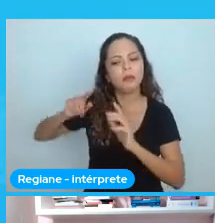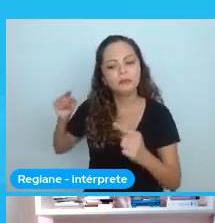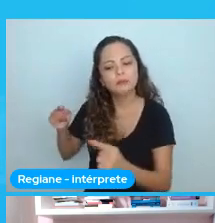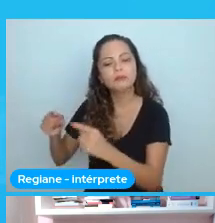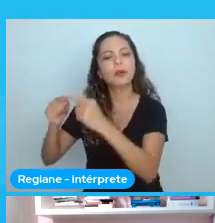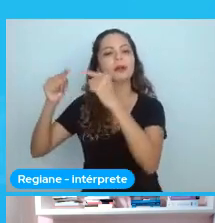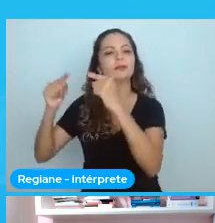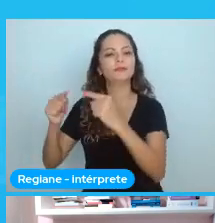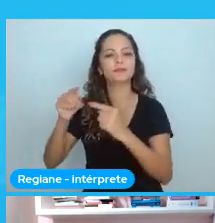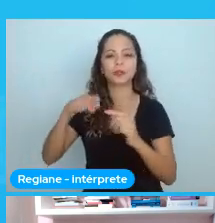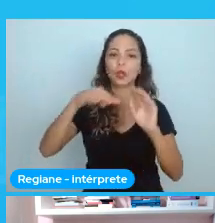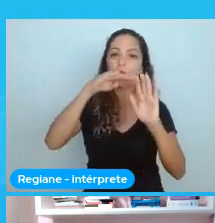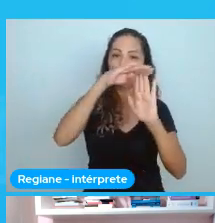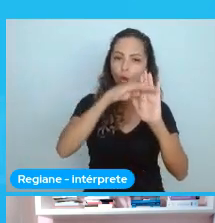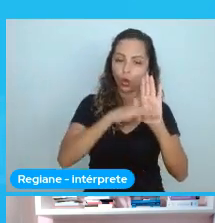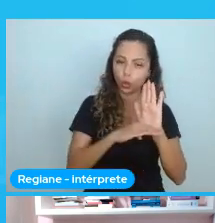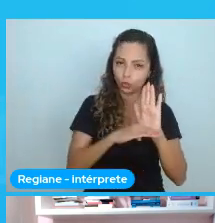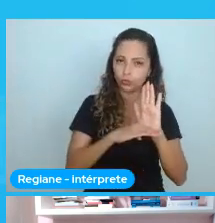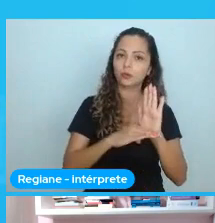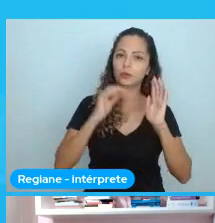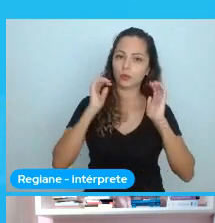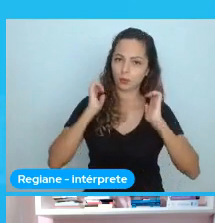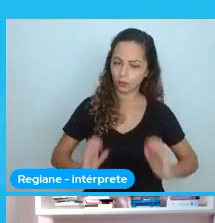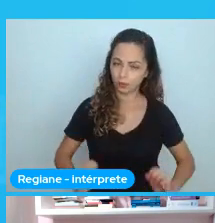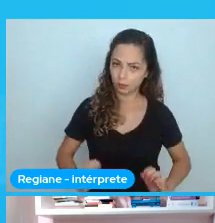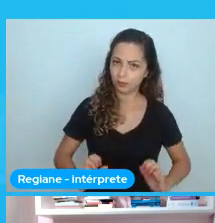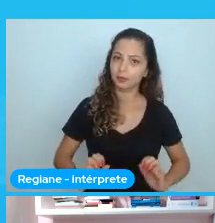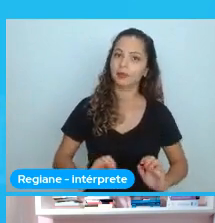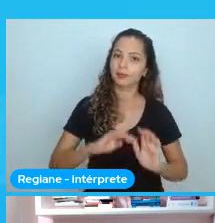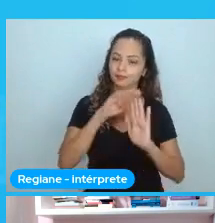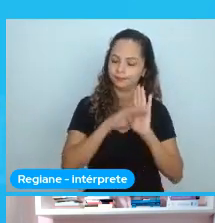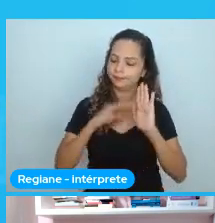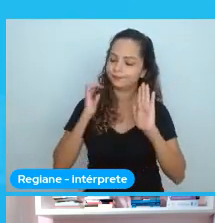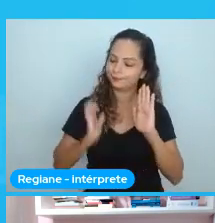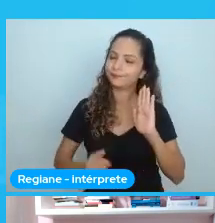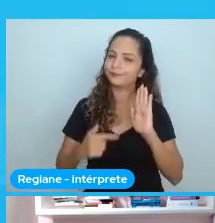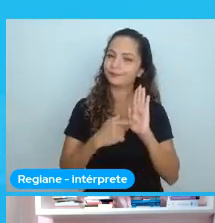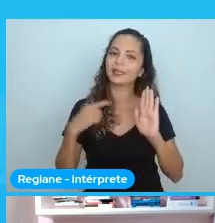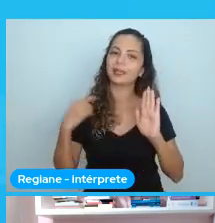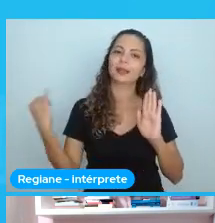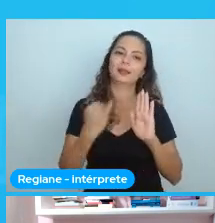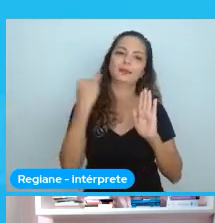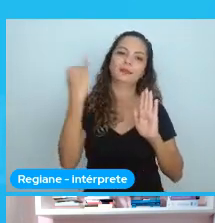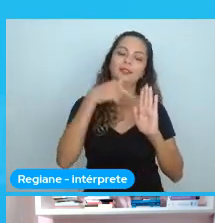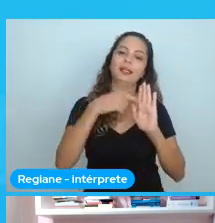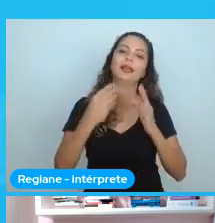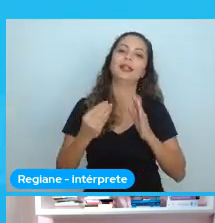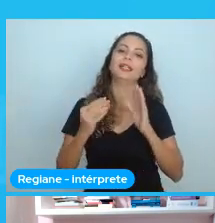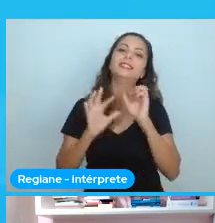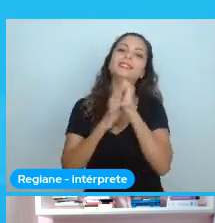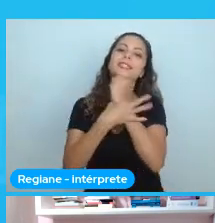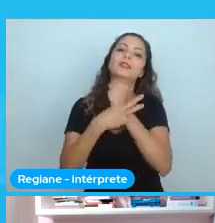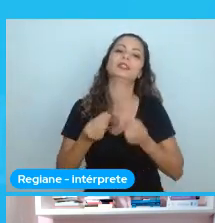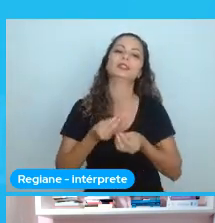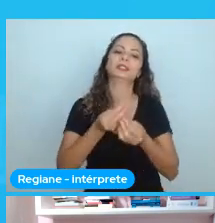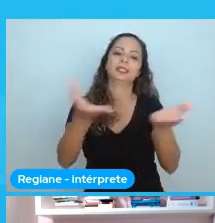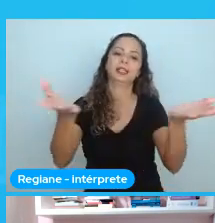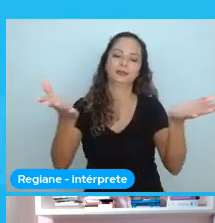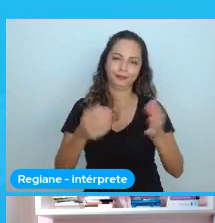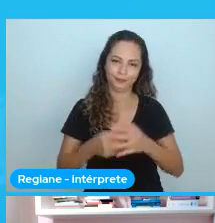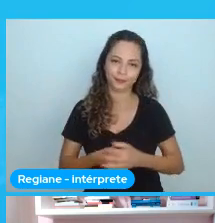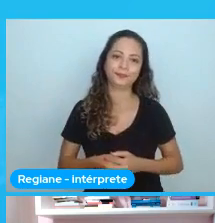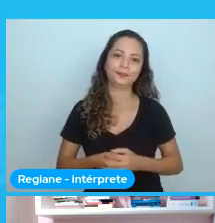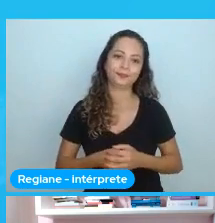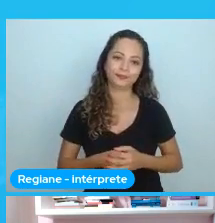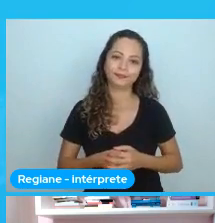mesmo que seja antes de uma atitude ruim acontecer, ele dá mais segurança. Então, eu acho que